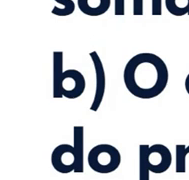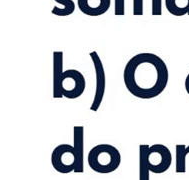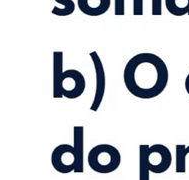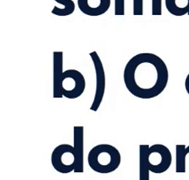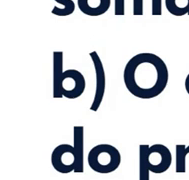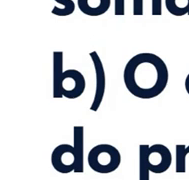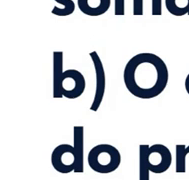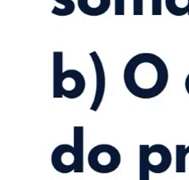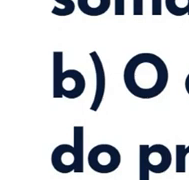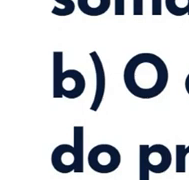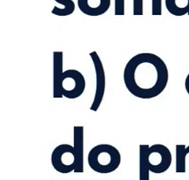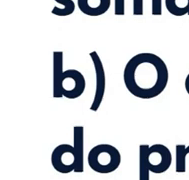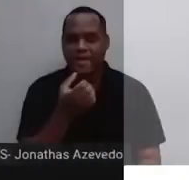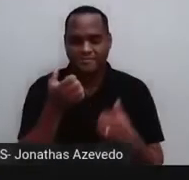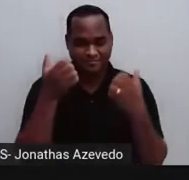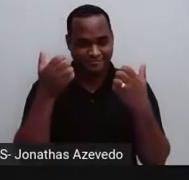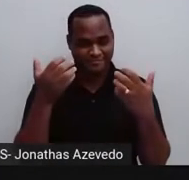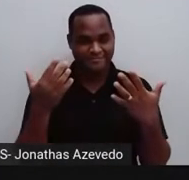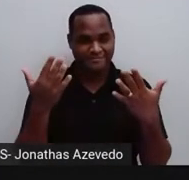Bom, então...